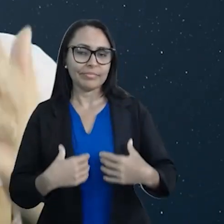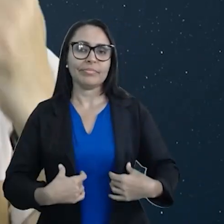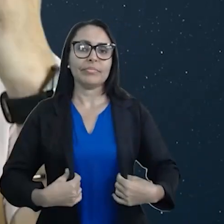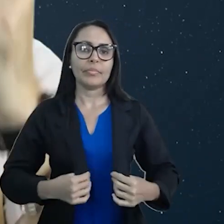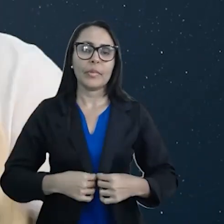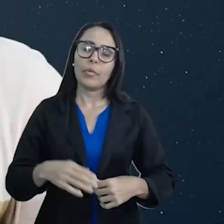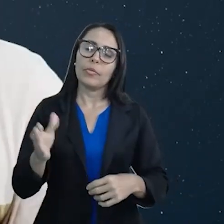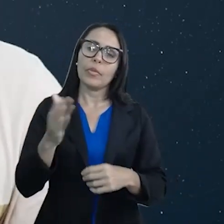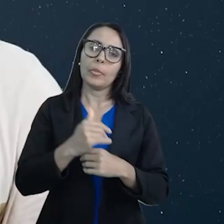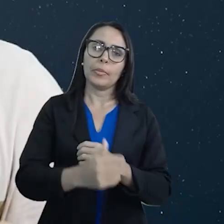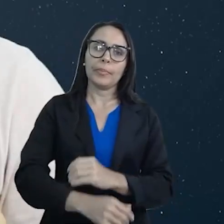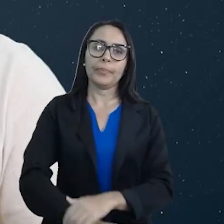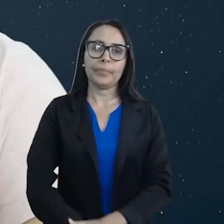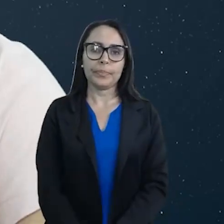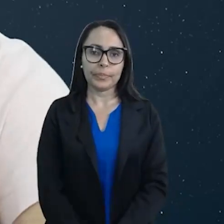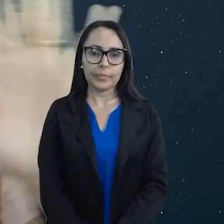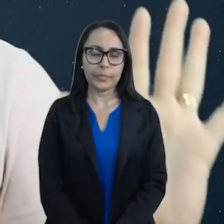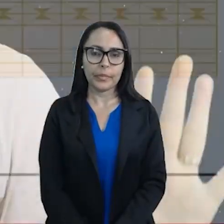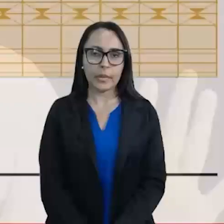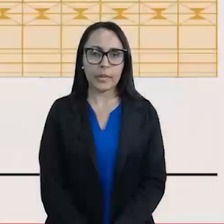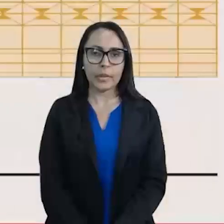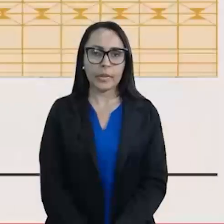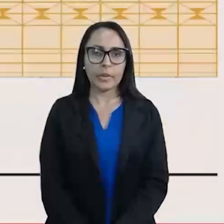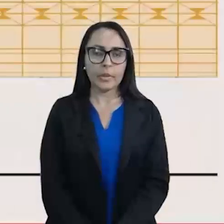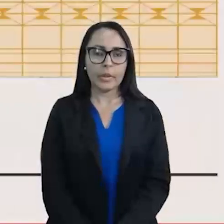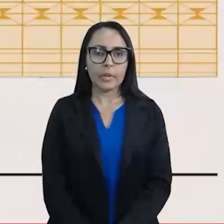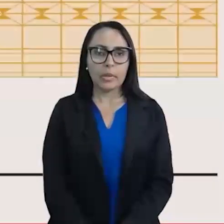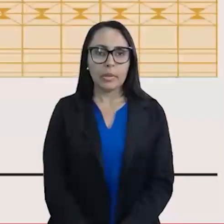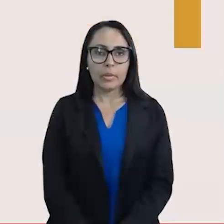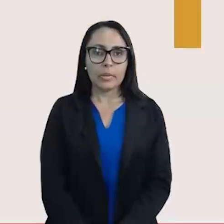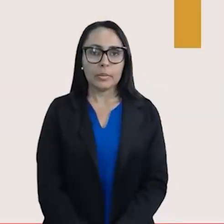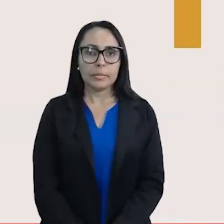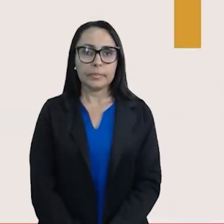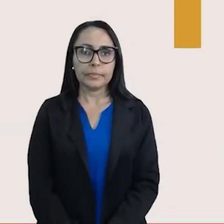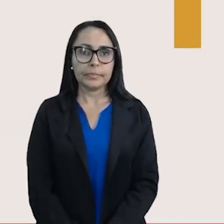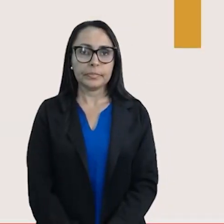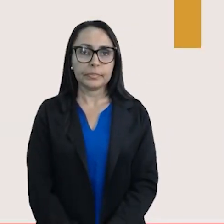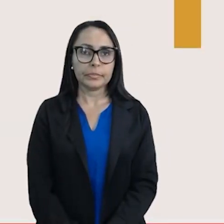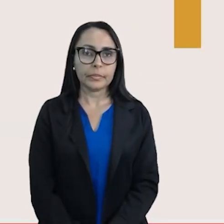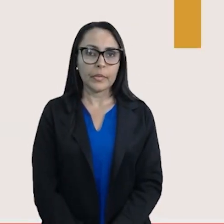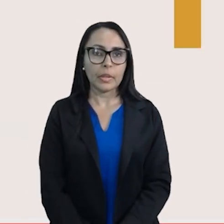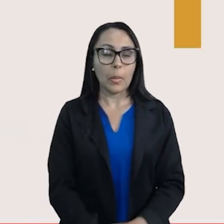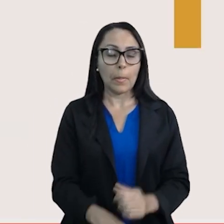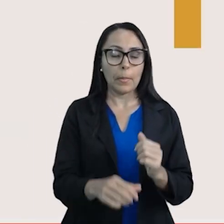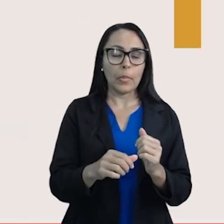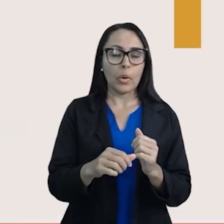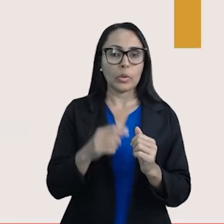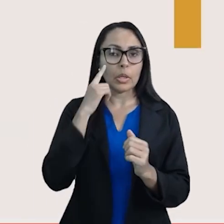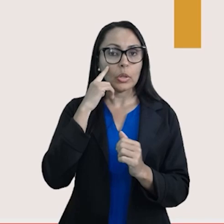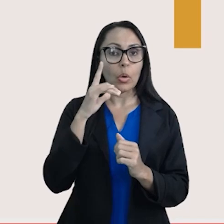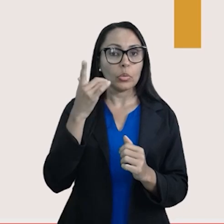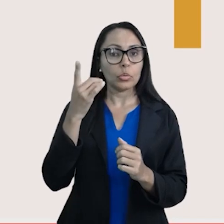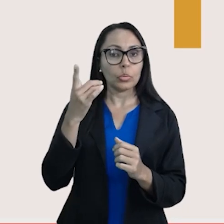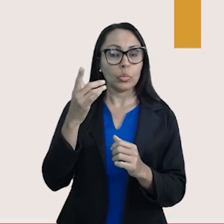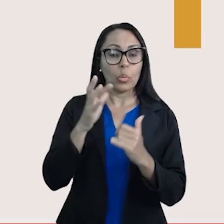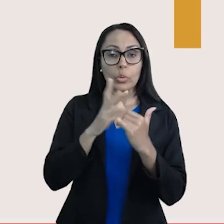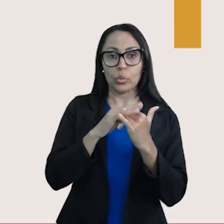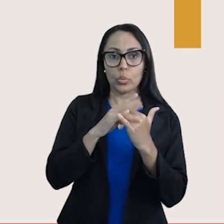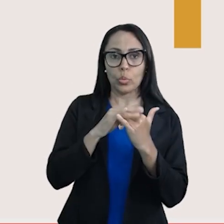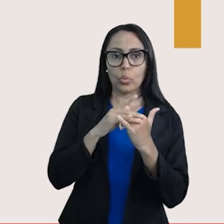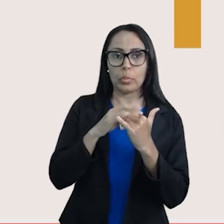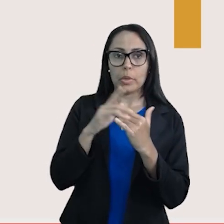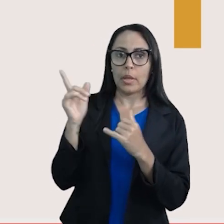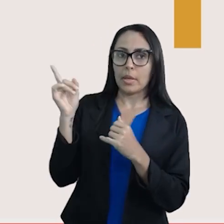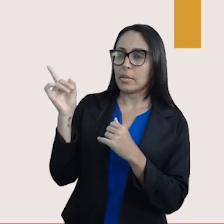Então, vamos lá, vem comigo agora nesse universo top. Mas antes disso, olha só, não posso esquecer, se inscreve aí no canal aí do